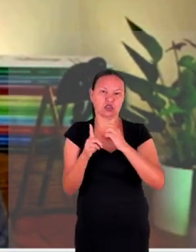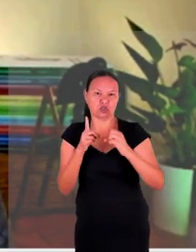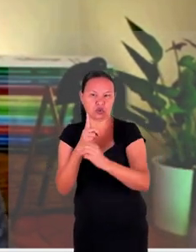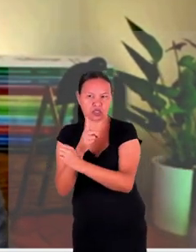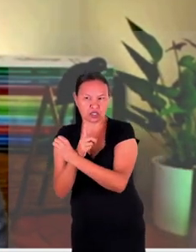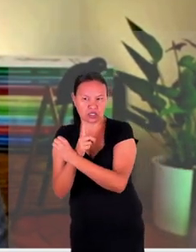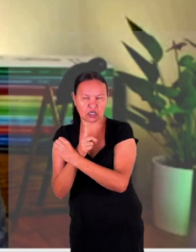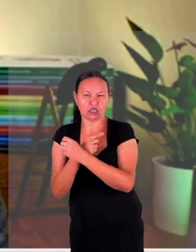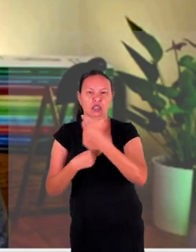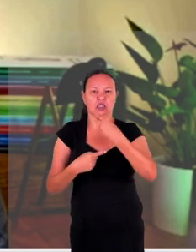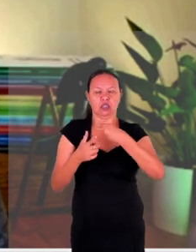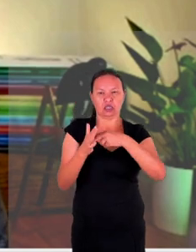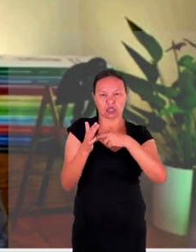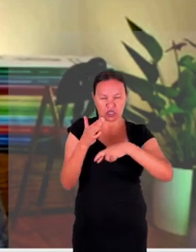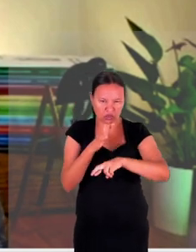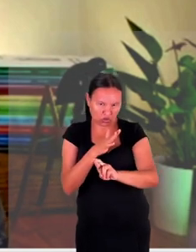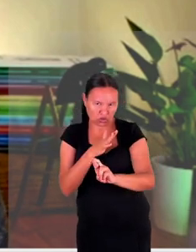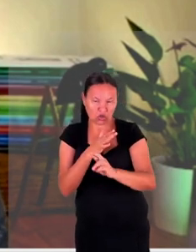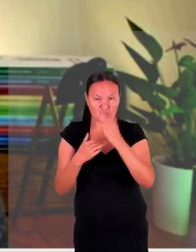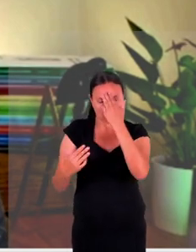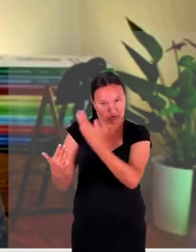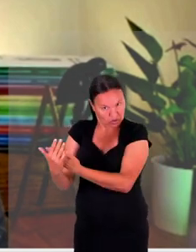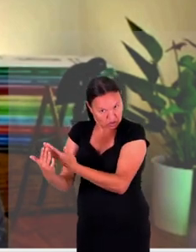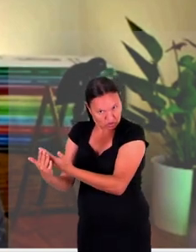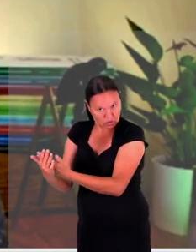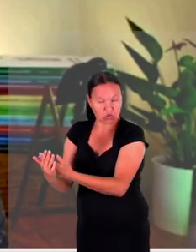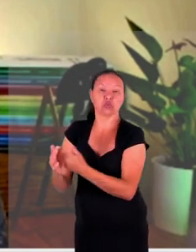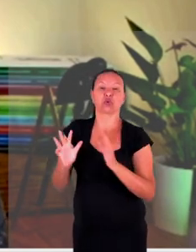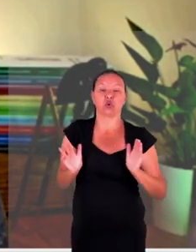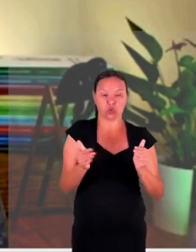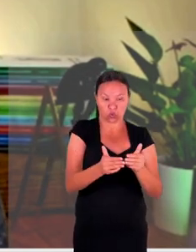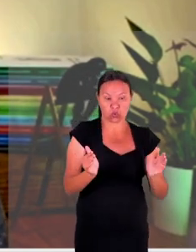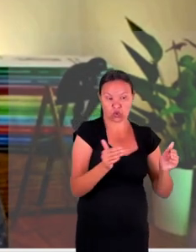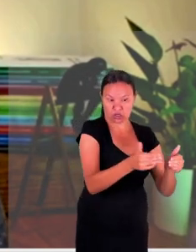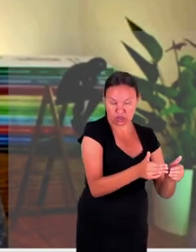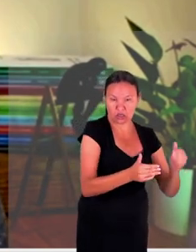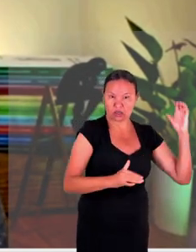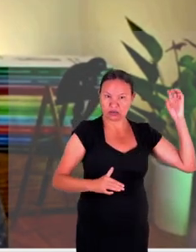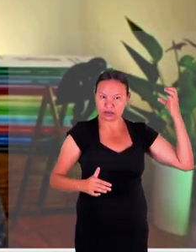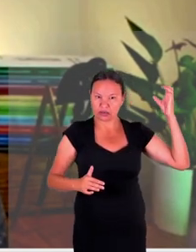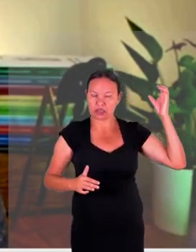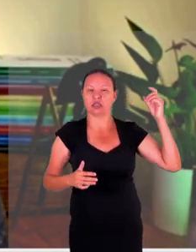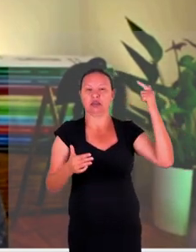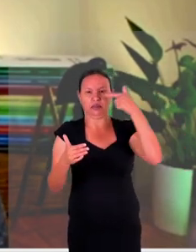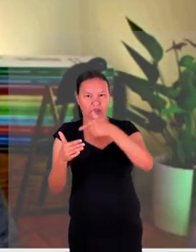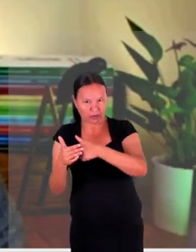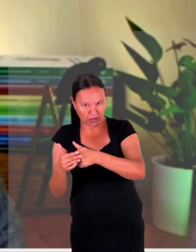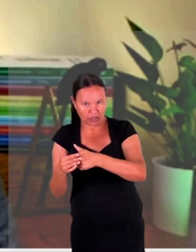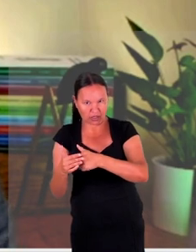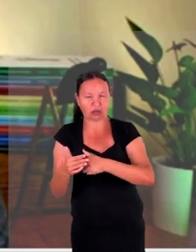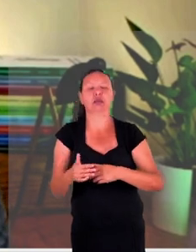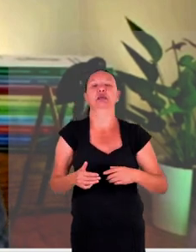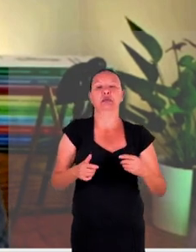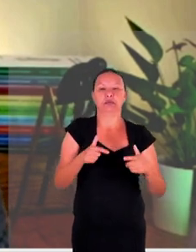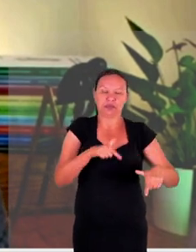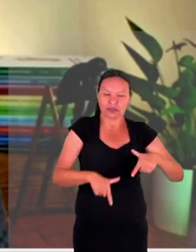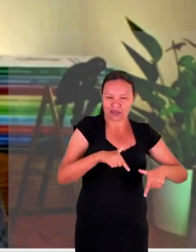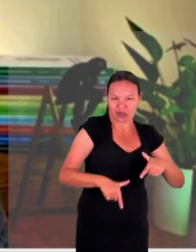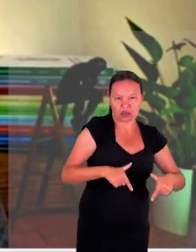precisa ser voltado ao estudo afinal como conjunto de ciências sociais aplicadas esse trabalho